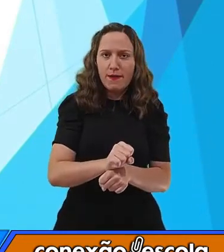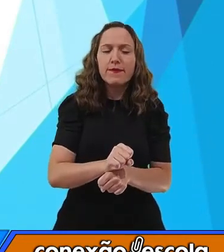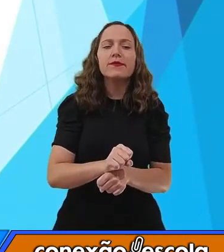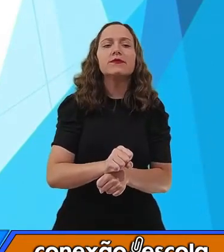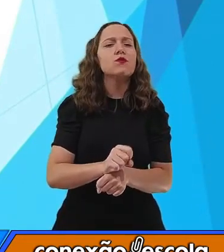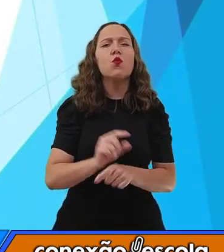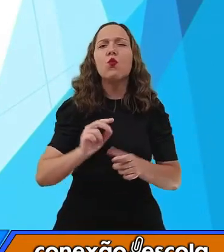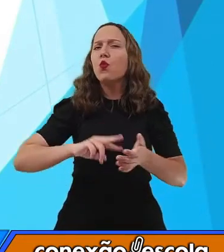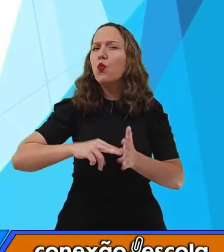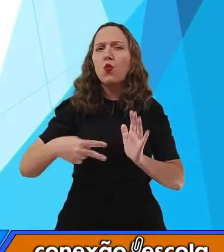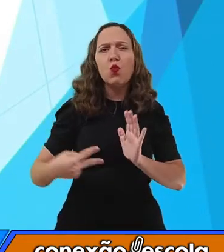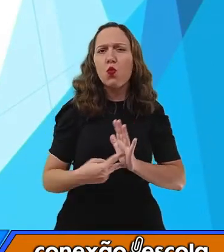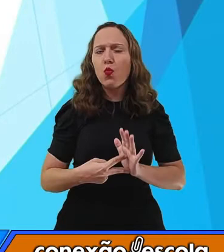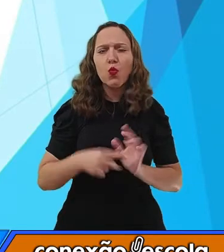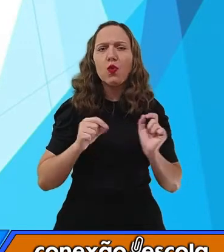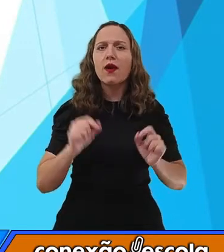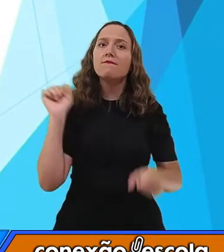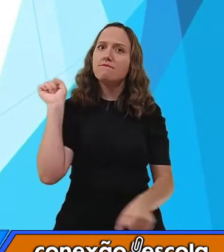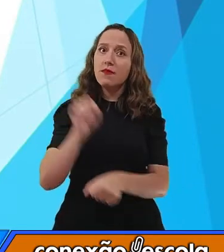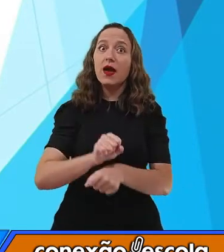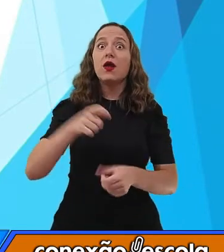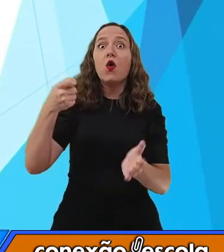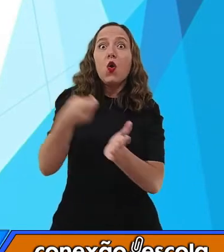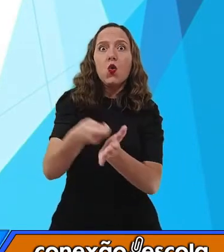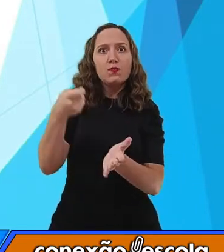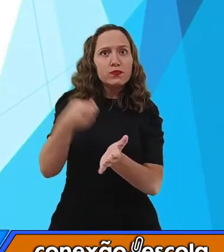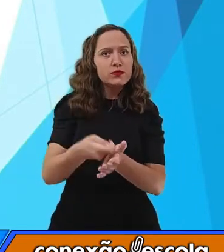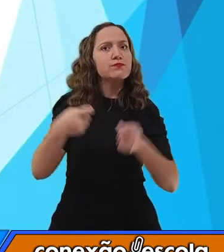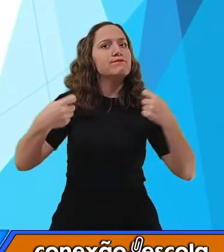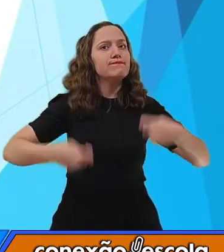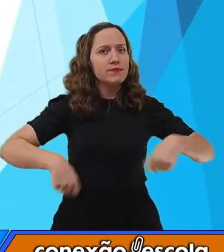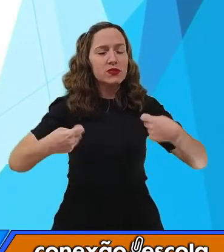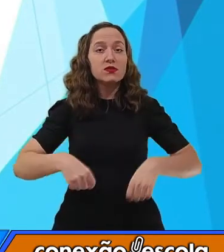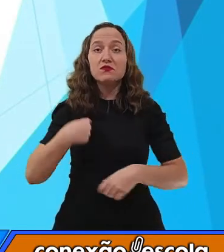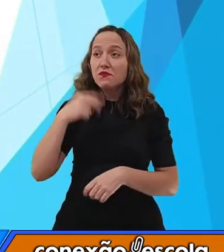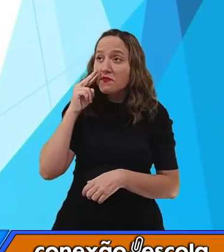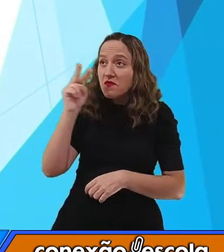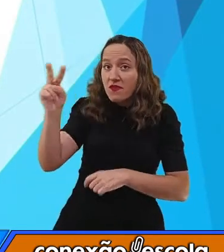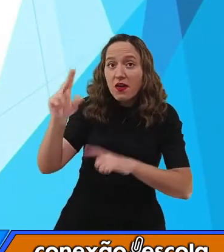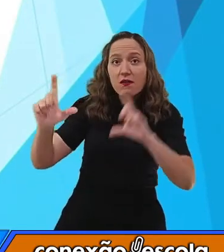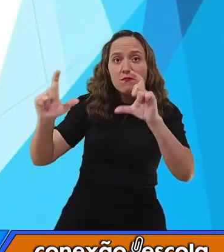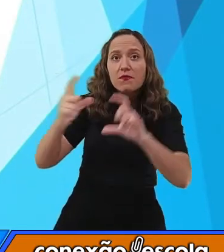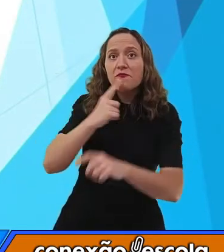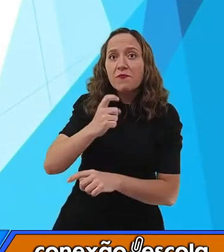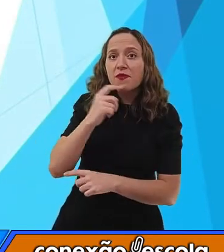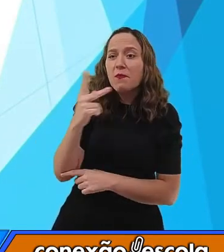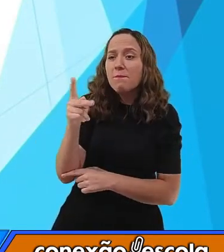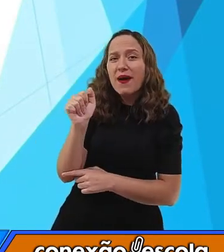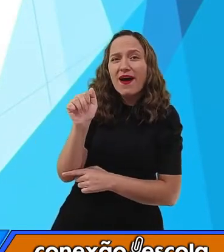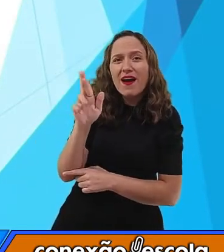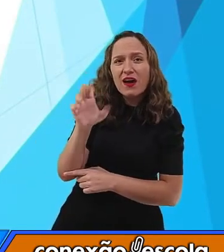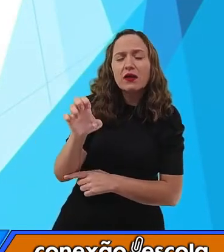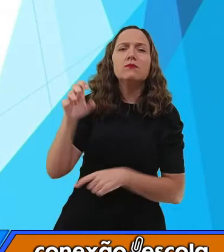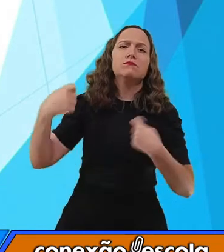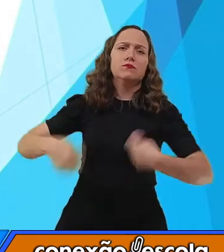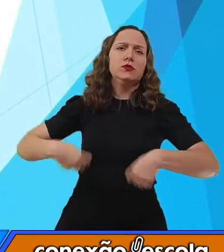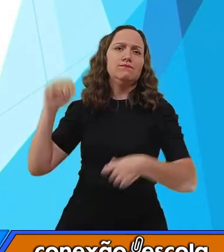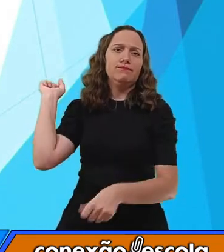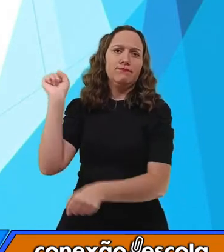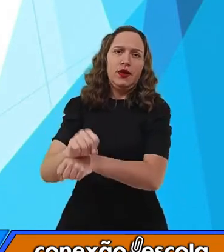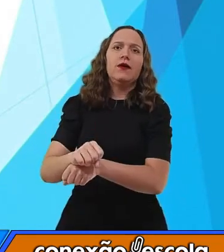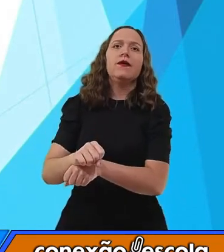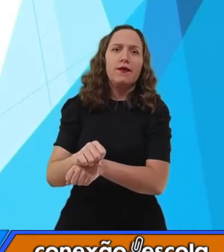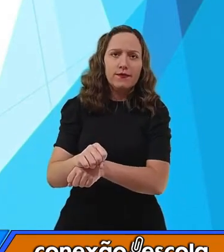ela é de parada obrigatória e bem clara. Você viu essa placa? Você tem que parar, né? Indica que deve parar